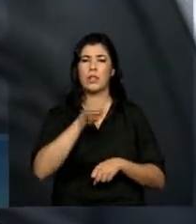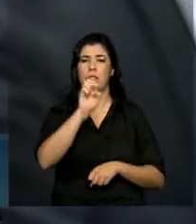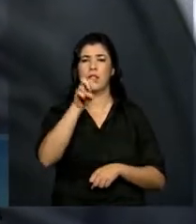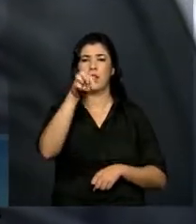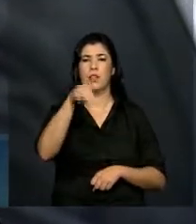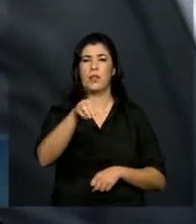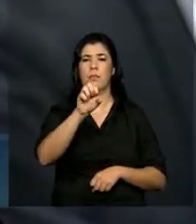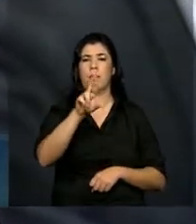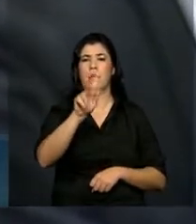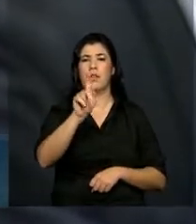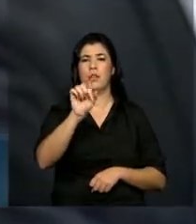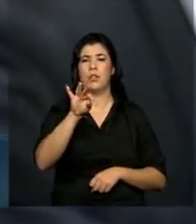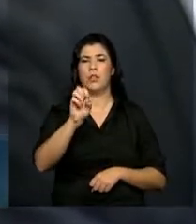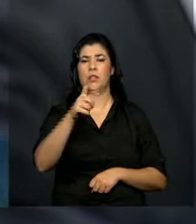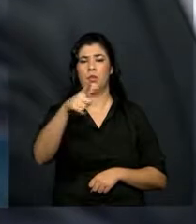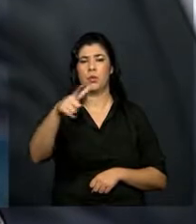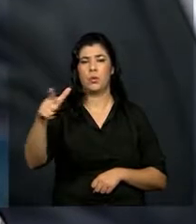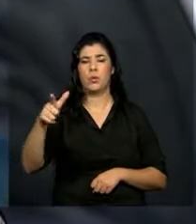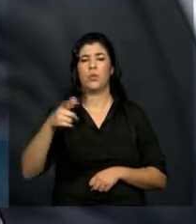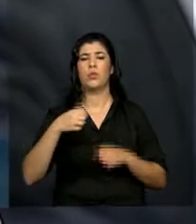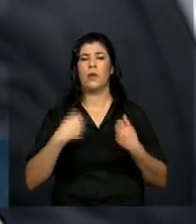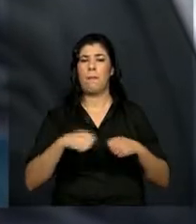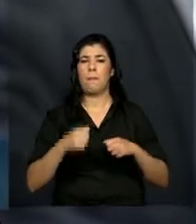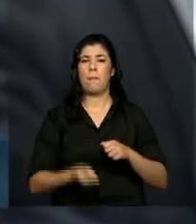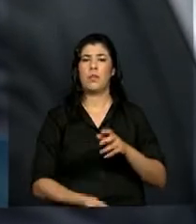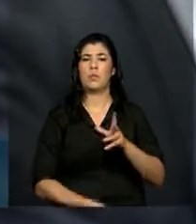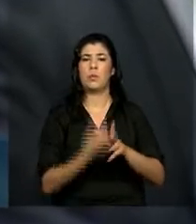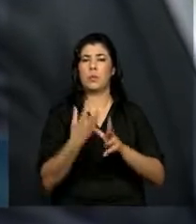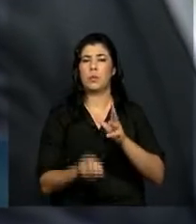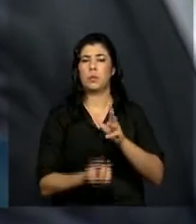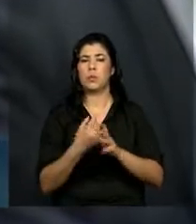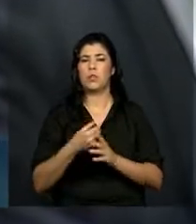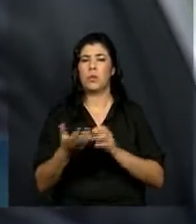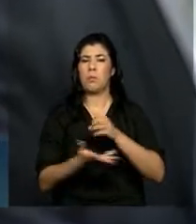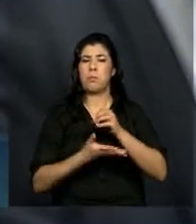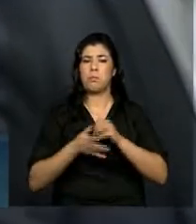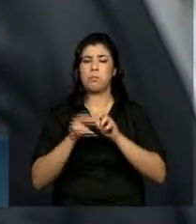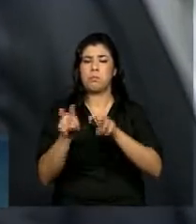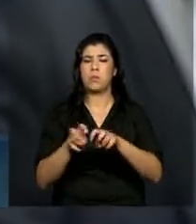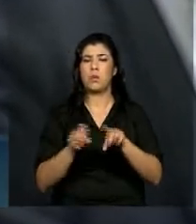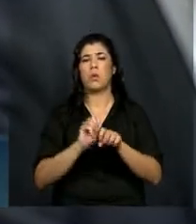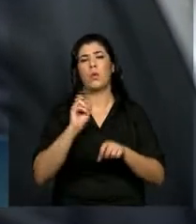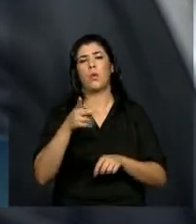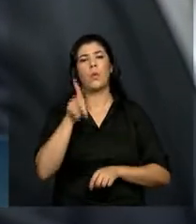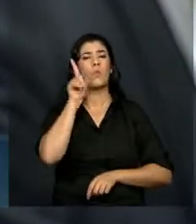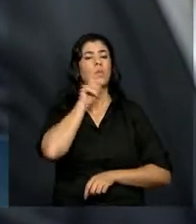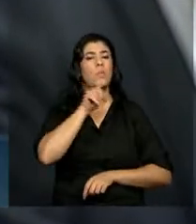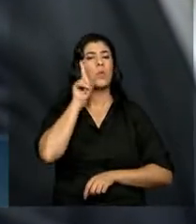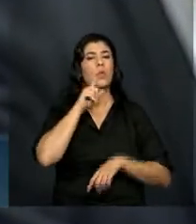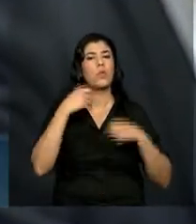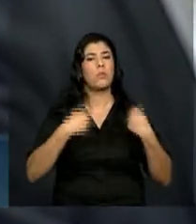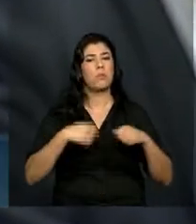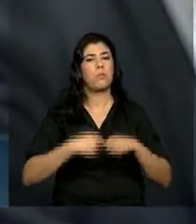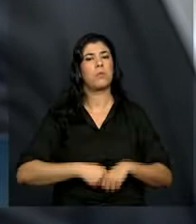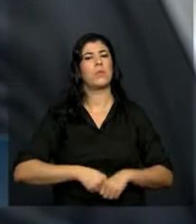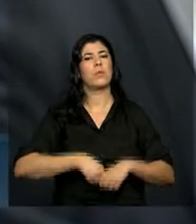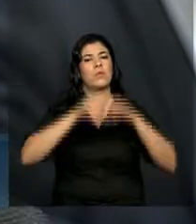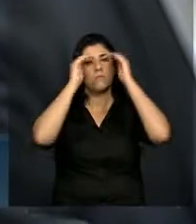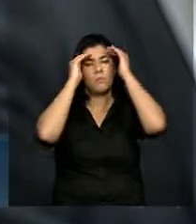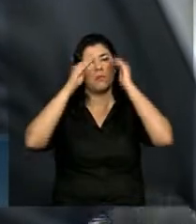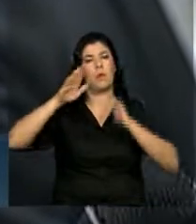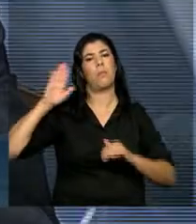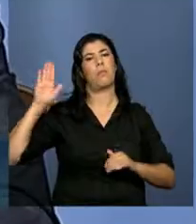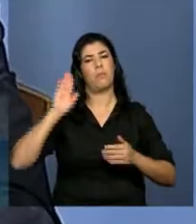mais flexíveis, deveriam de baixar subsídios agrícolas ou que Estados Unidos deveria manter suas promessas originais.